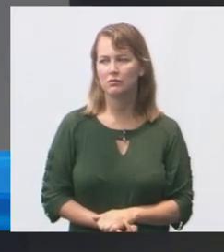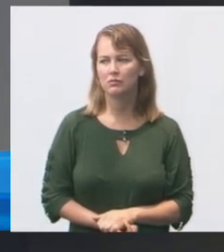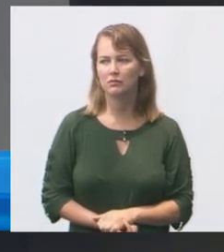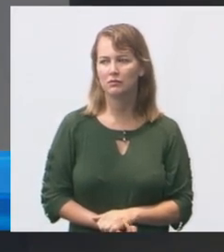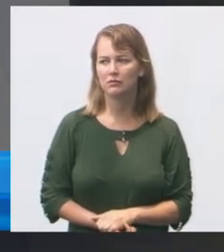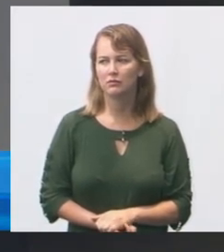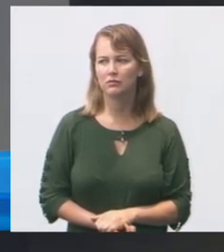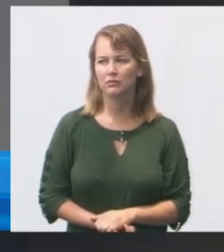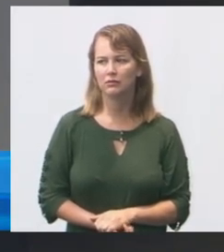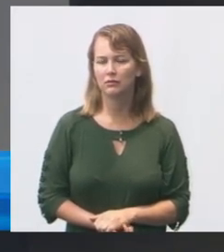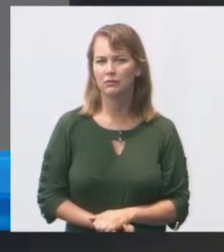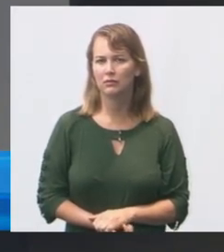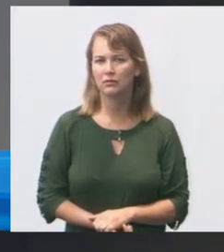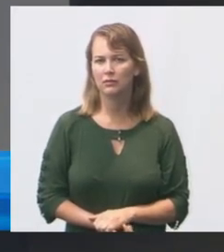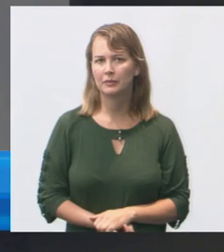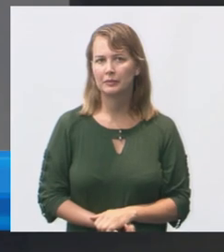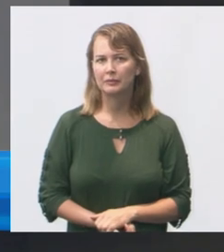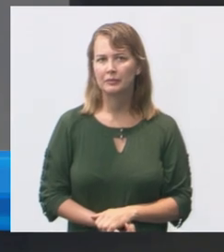pra trás não vai né